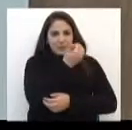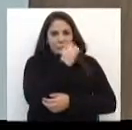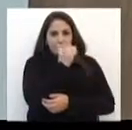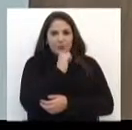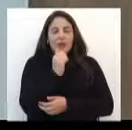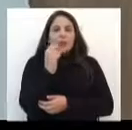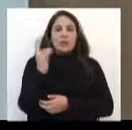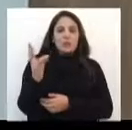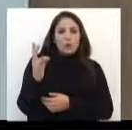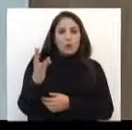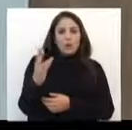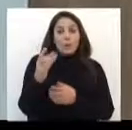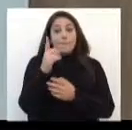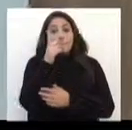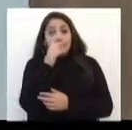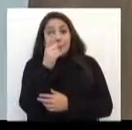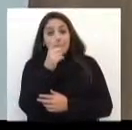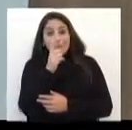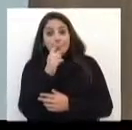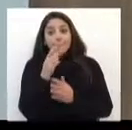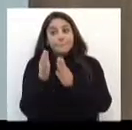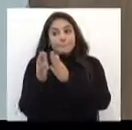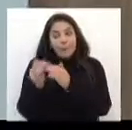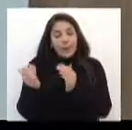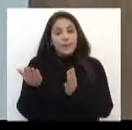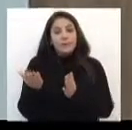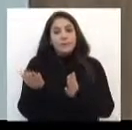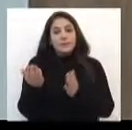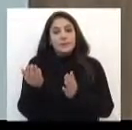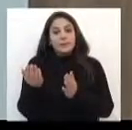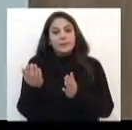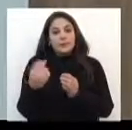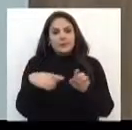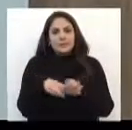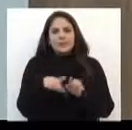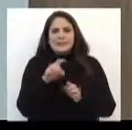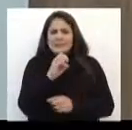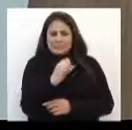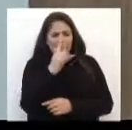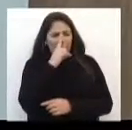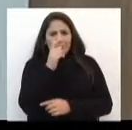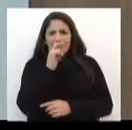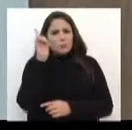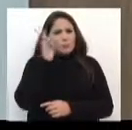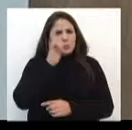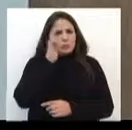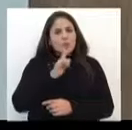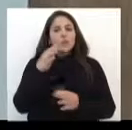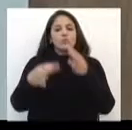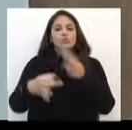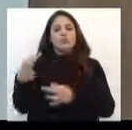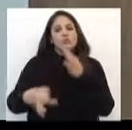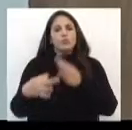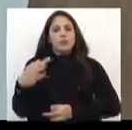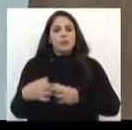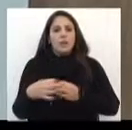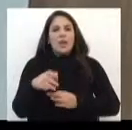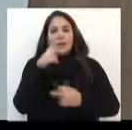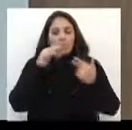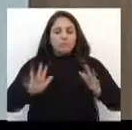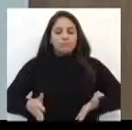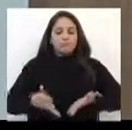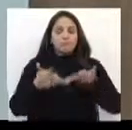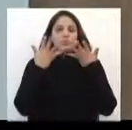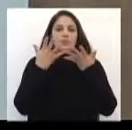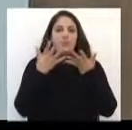por pedido dos pais. Pedido, obrigação. Quando os pais já não conseguem, vem via judicial. Então, verdade, é poder buscar essa motivação